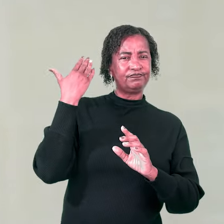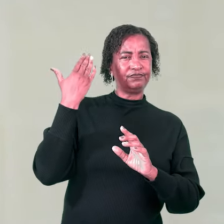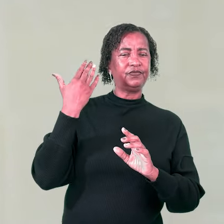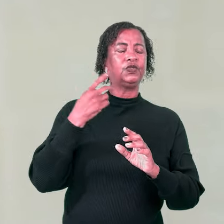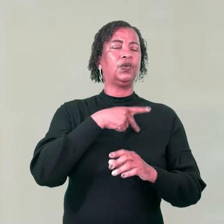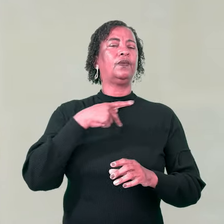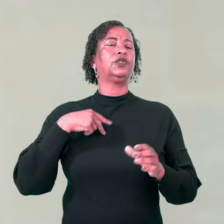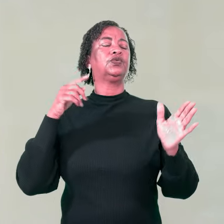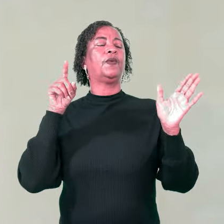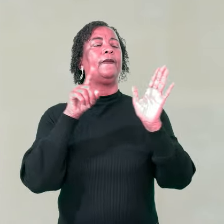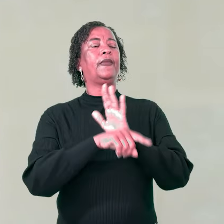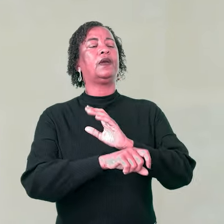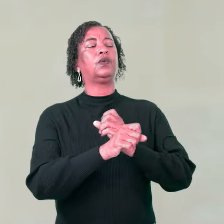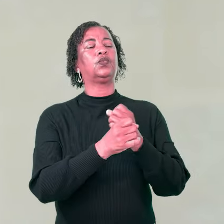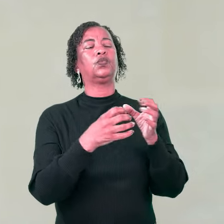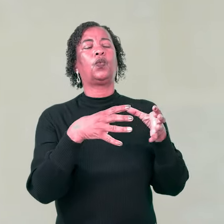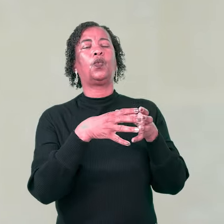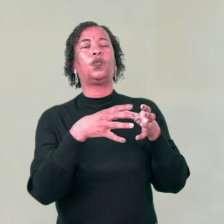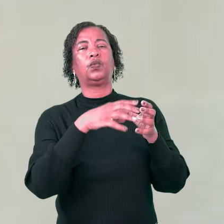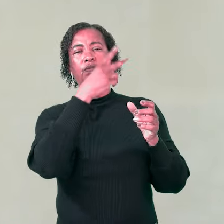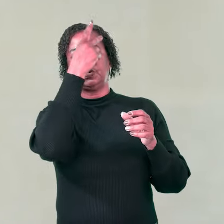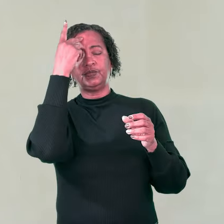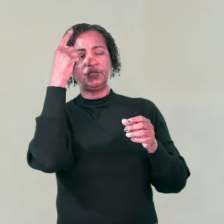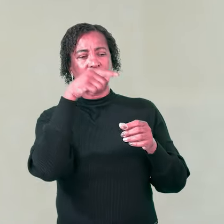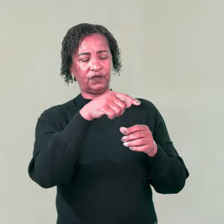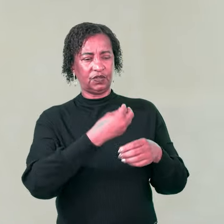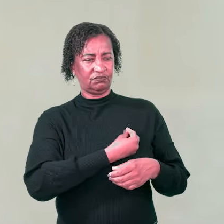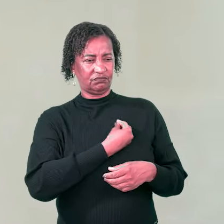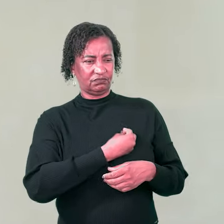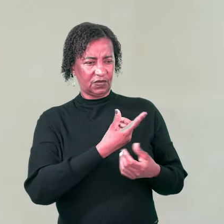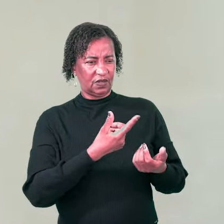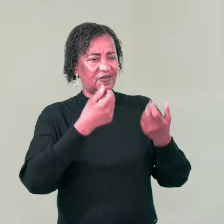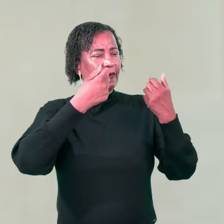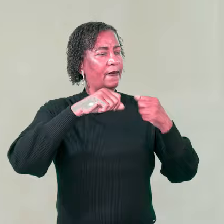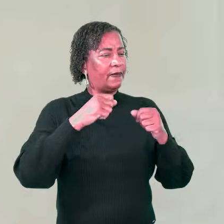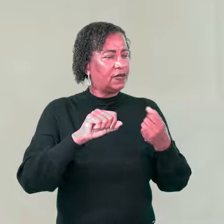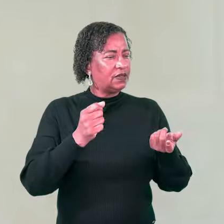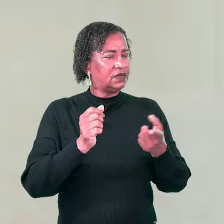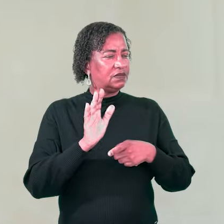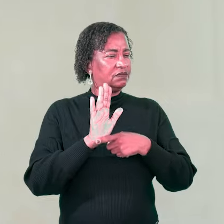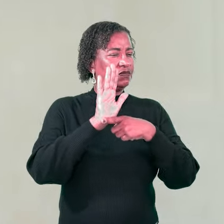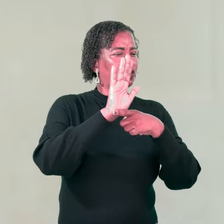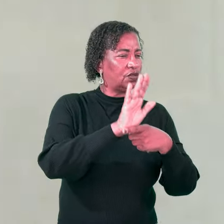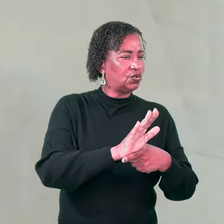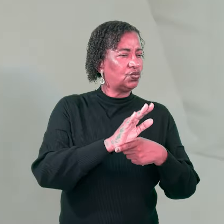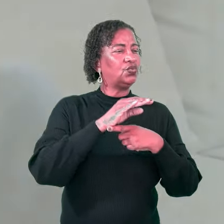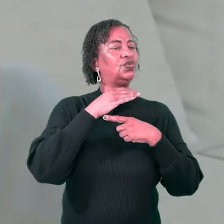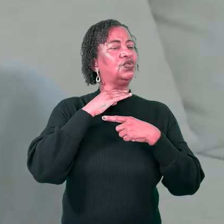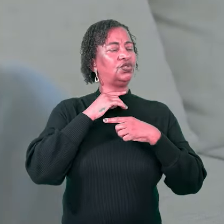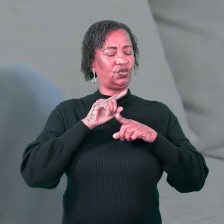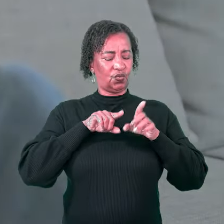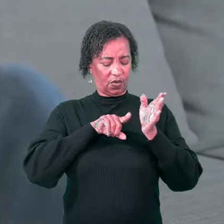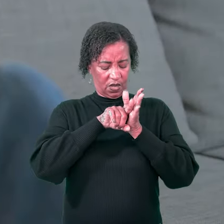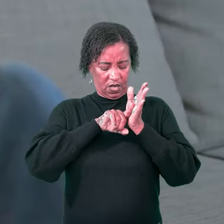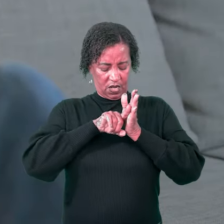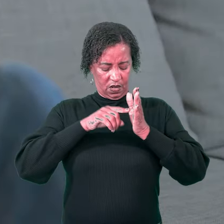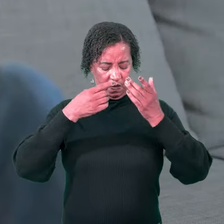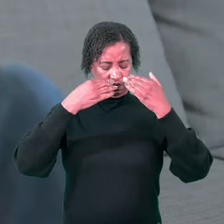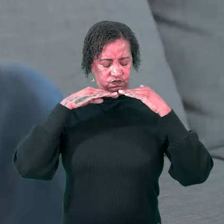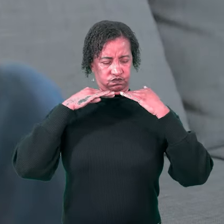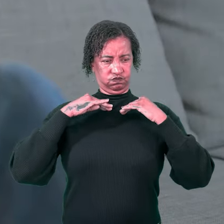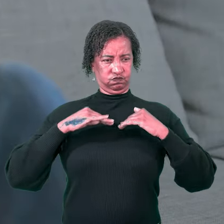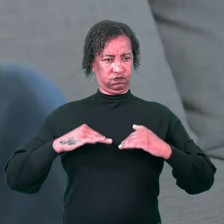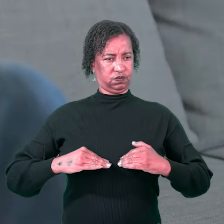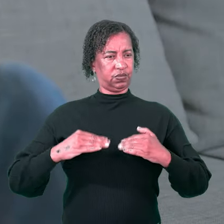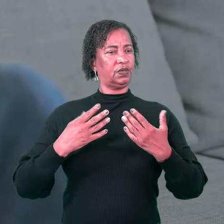atravessado? Está na pior? Ferrado? Precisando de um check-up do pescoço para cima? Quando